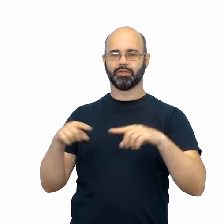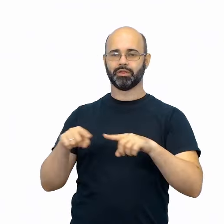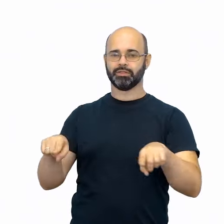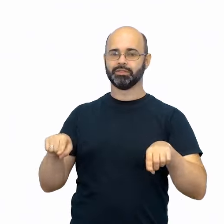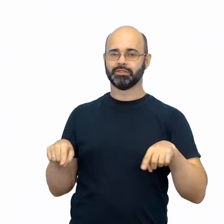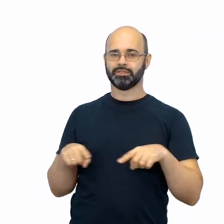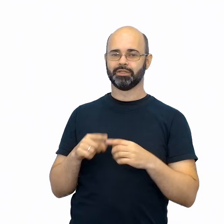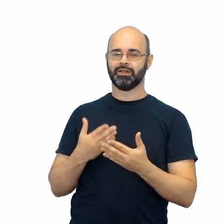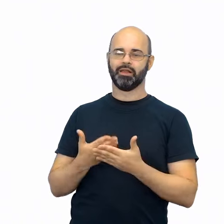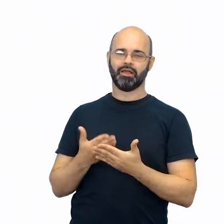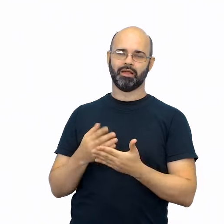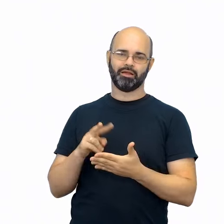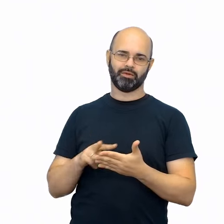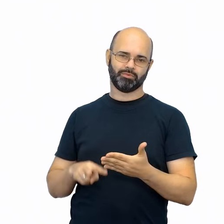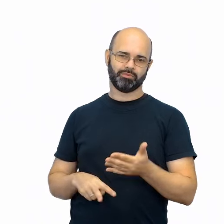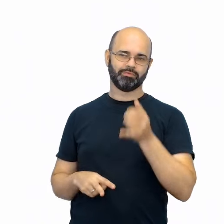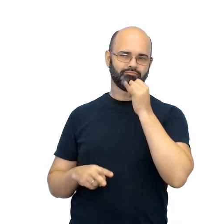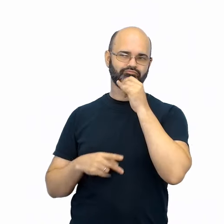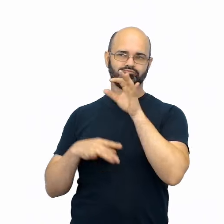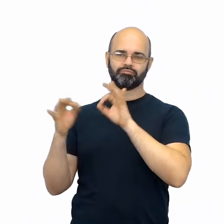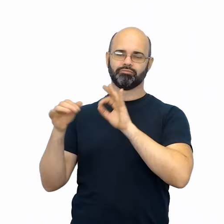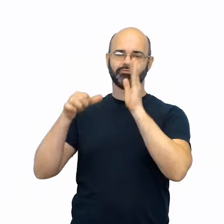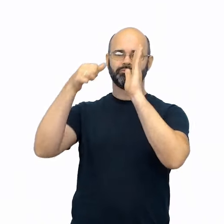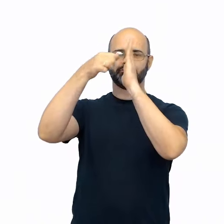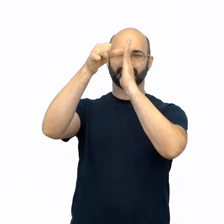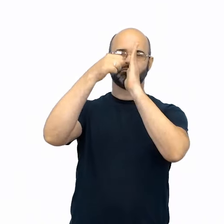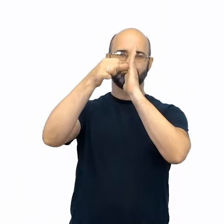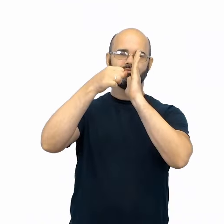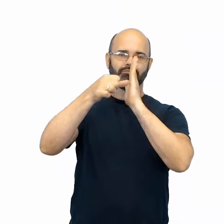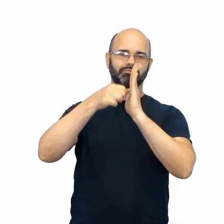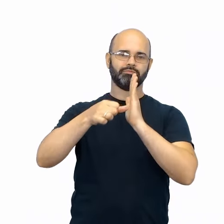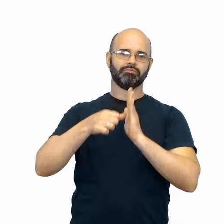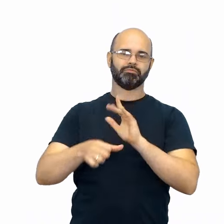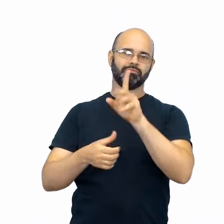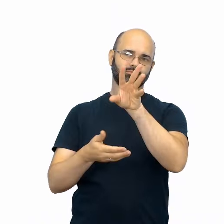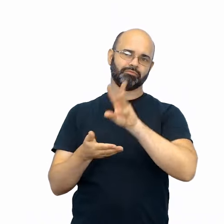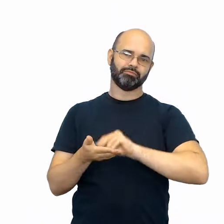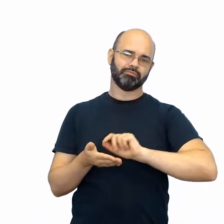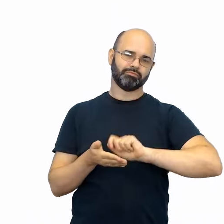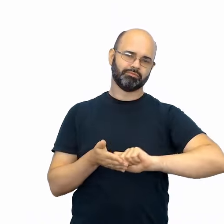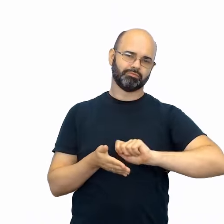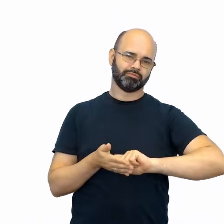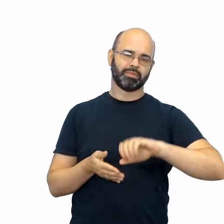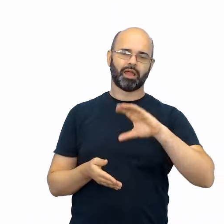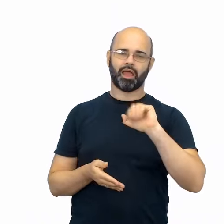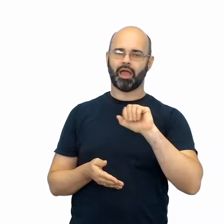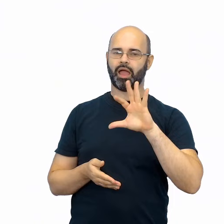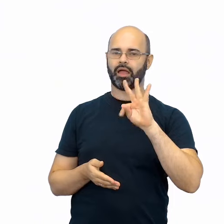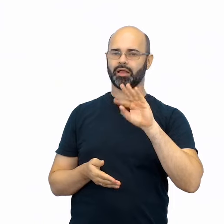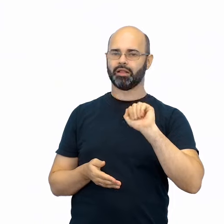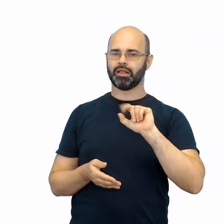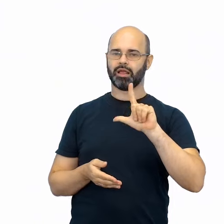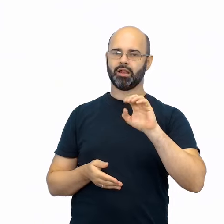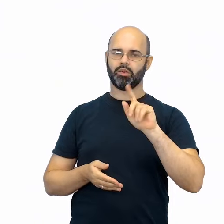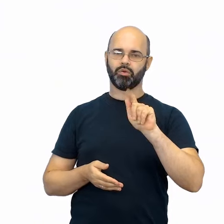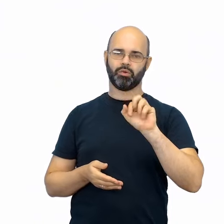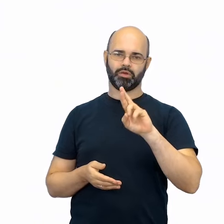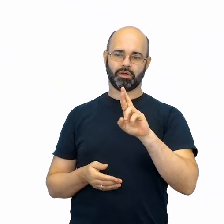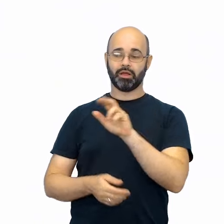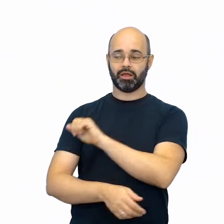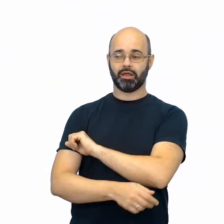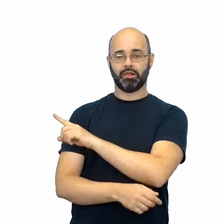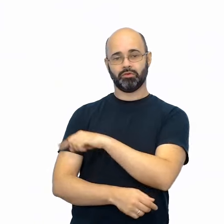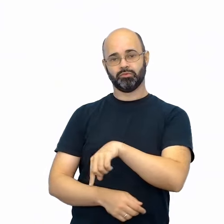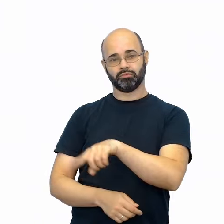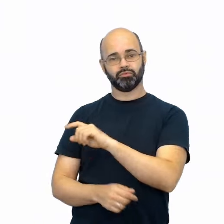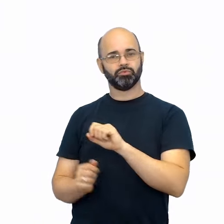catalogar os livros do acervo da sala de aula a partir de categorias criadas pelos estudantes e organizar